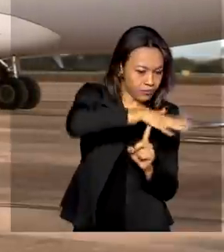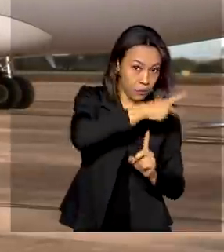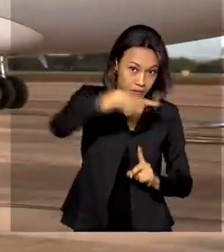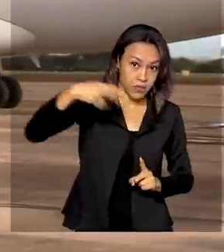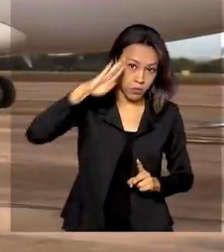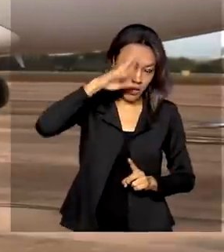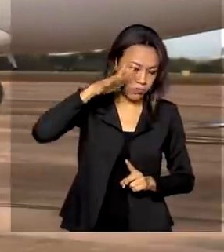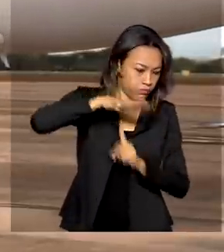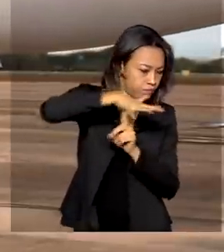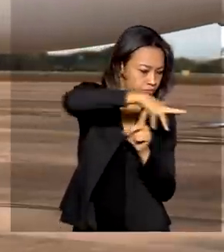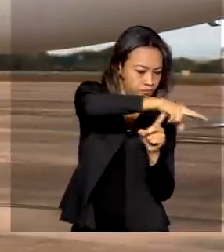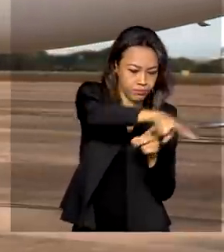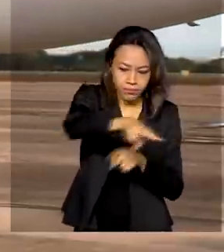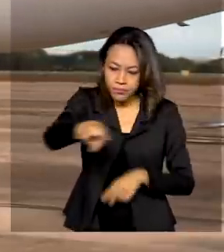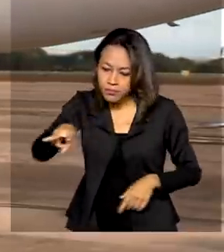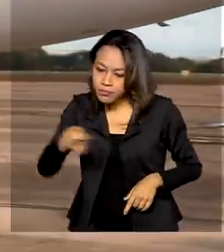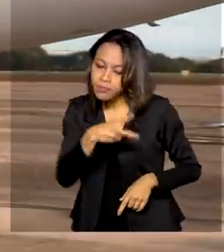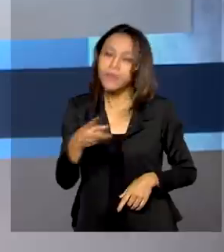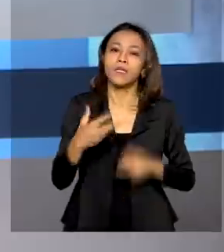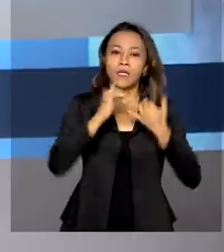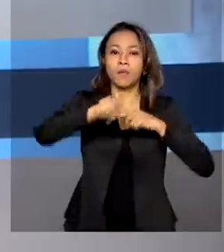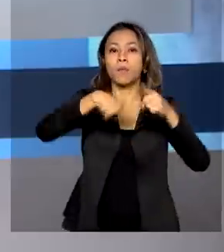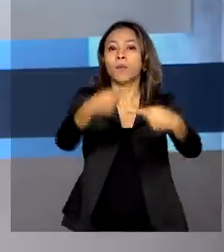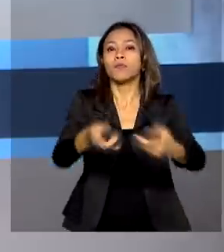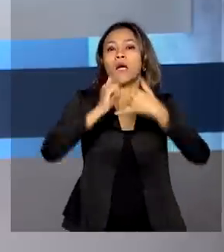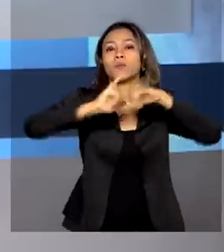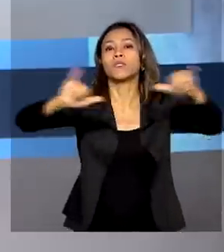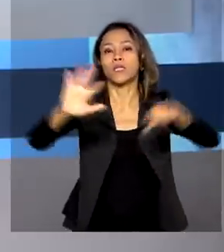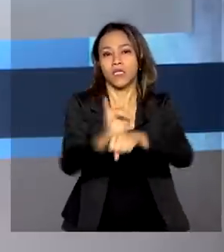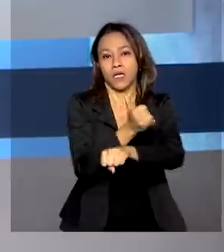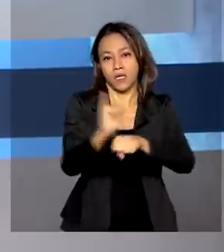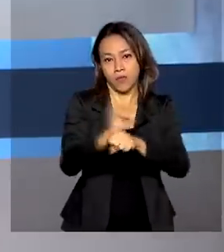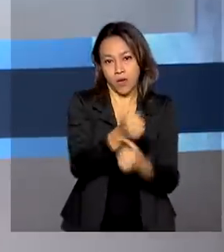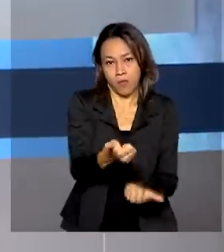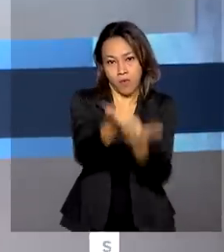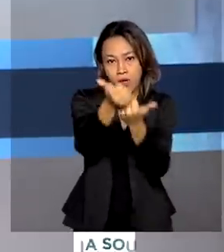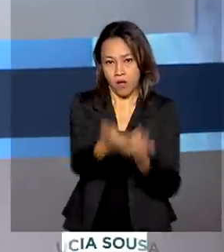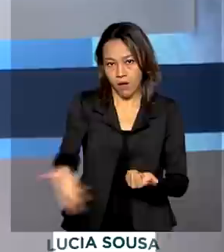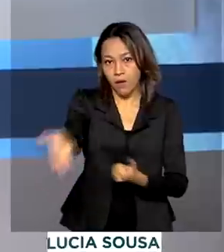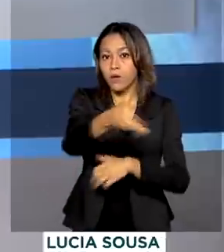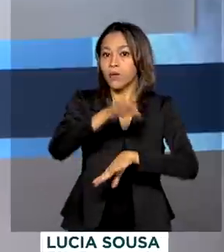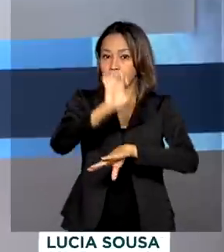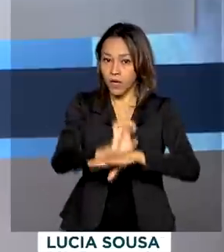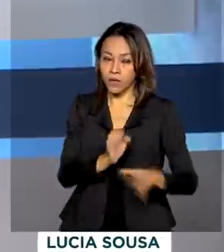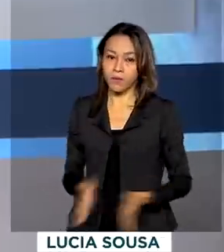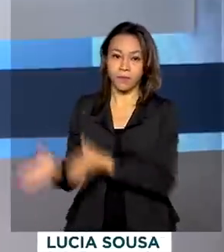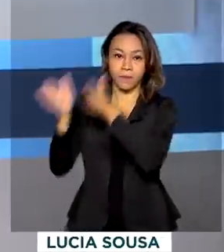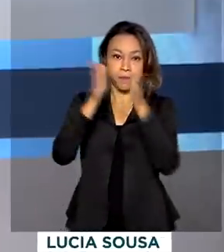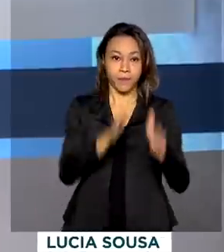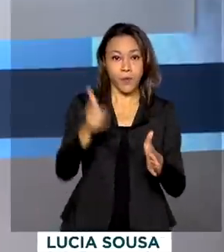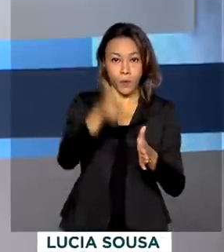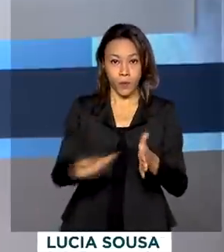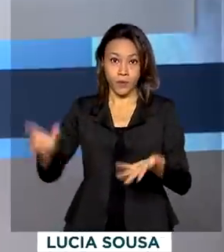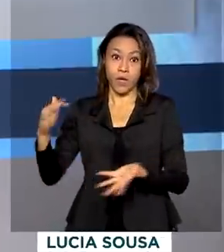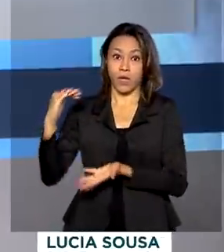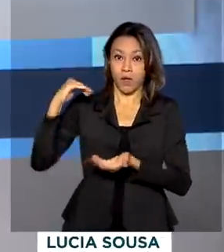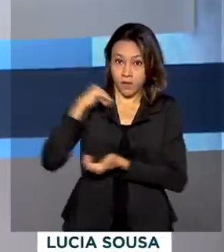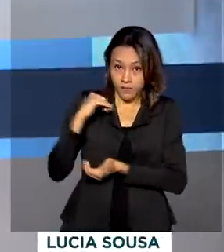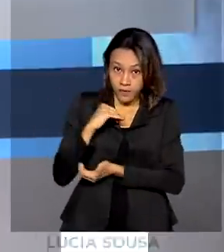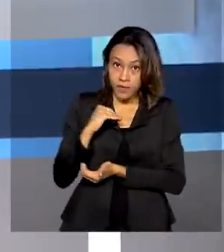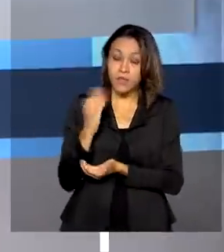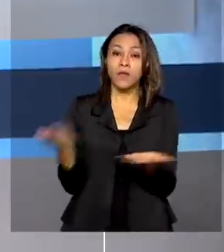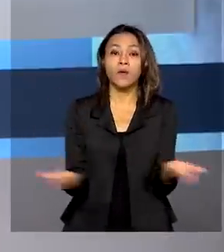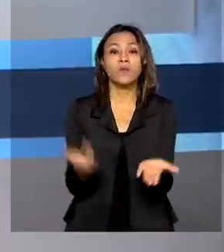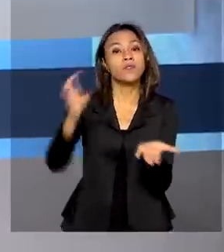e anunciar as medidas para o estado. E a Agência Nacional de Vigilância Sanitária, Anvisa, aprovou na manhã desta